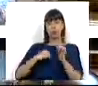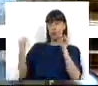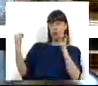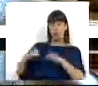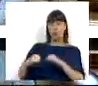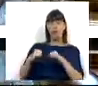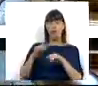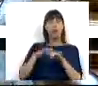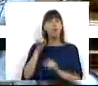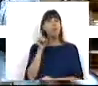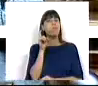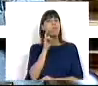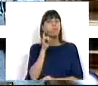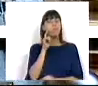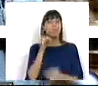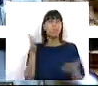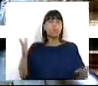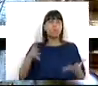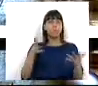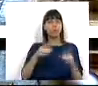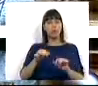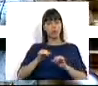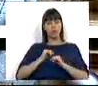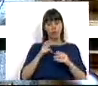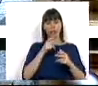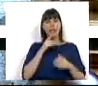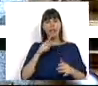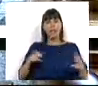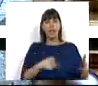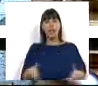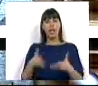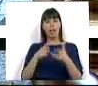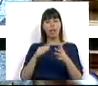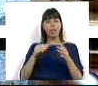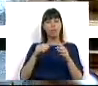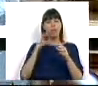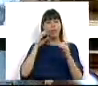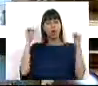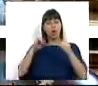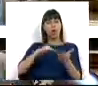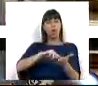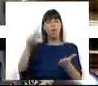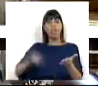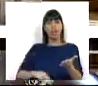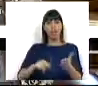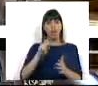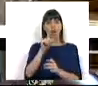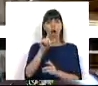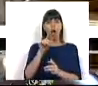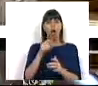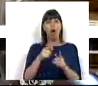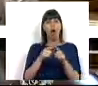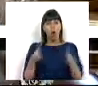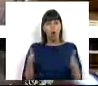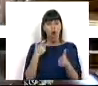relativamente à salvaguarda, se assim podemos dizer, dos nossos rios internacionais, a Convenção da Albufeira. Sr. Primeiro-Ministro, ou os caudais